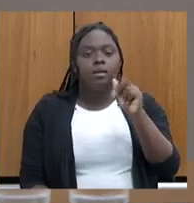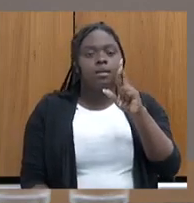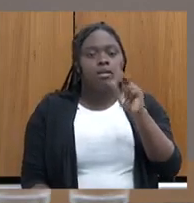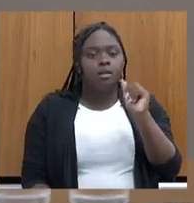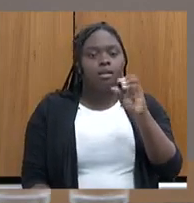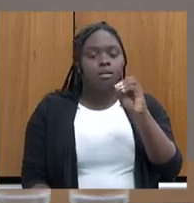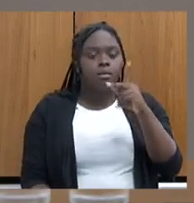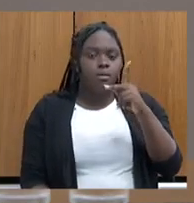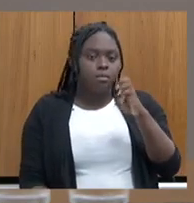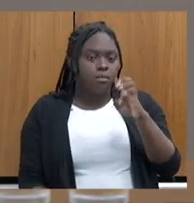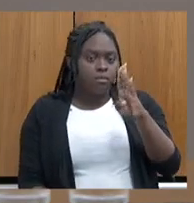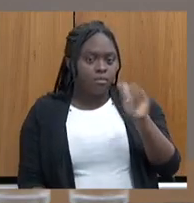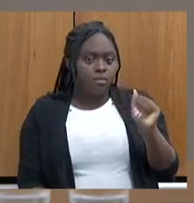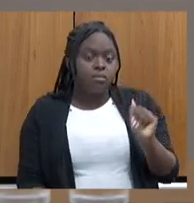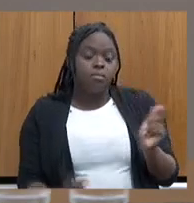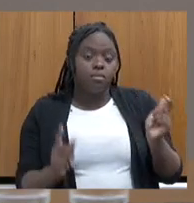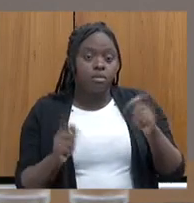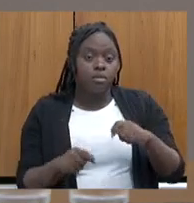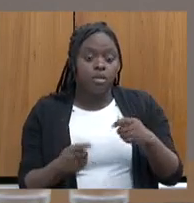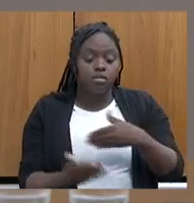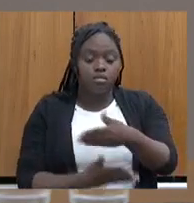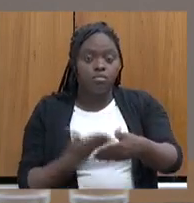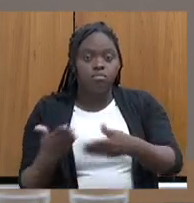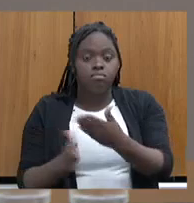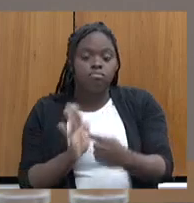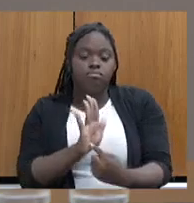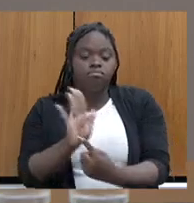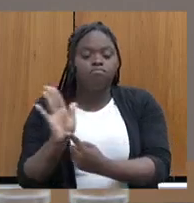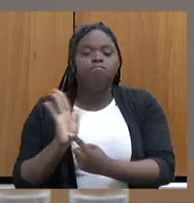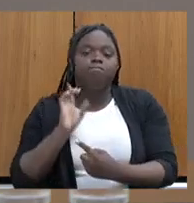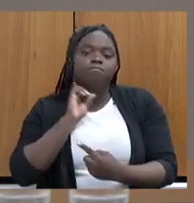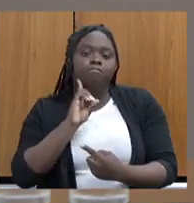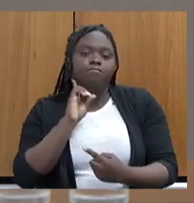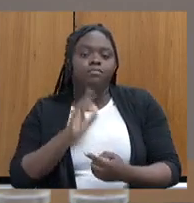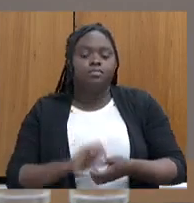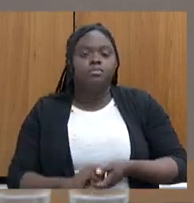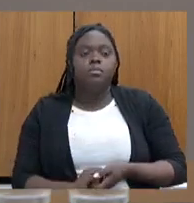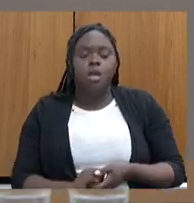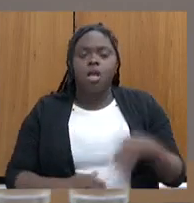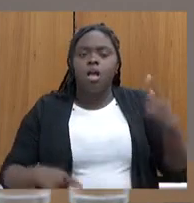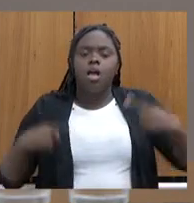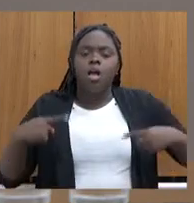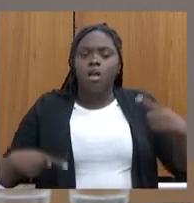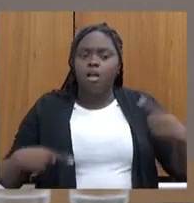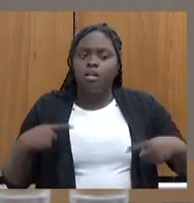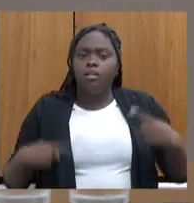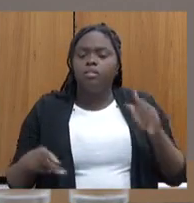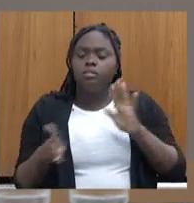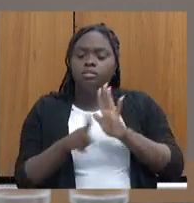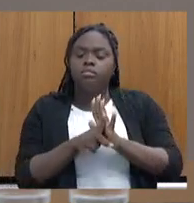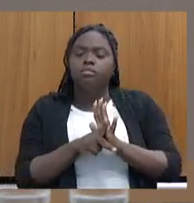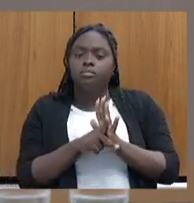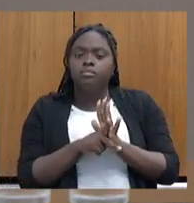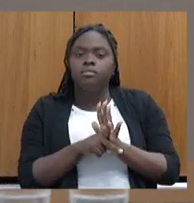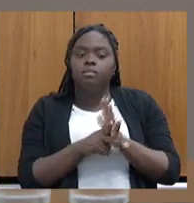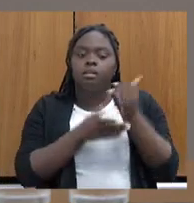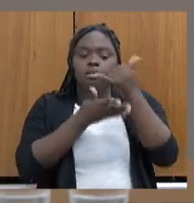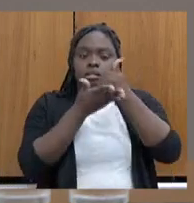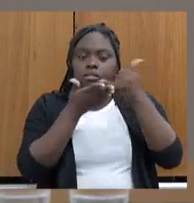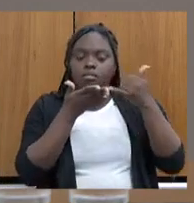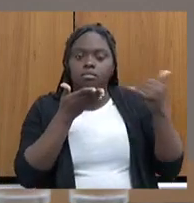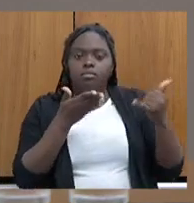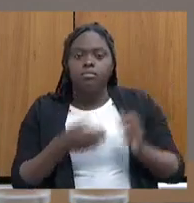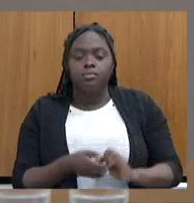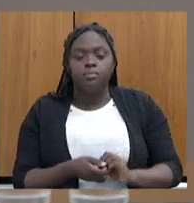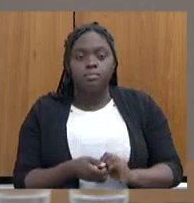em todo o Estado. Políticas sobre drogas. Nós aumentamos as nossas parcerias